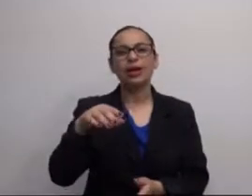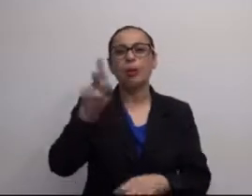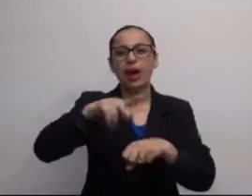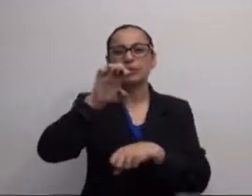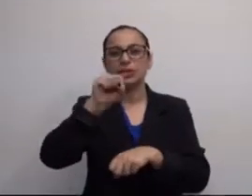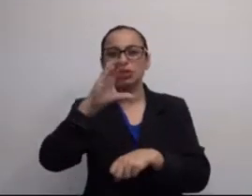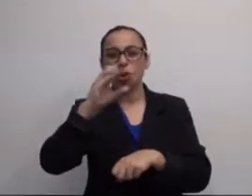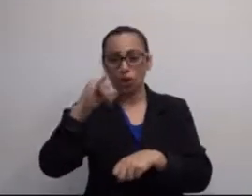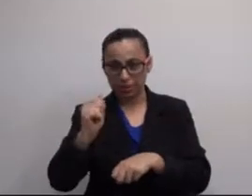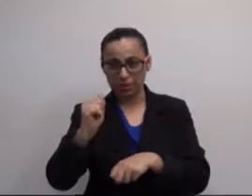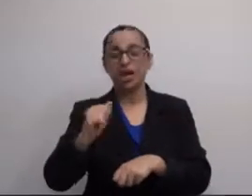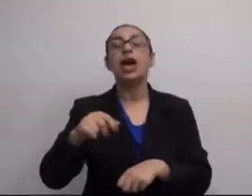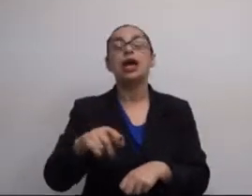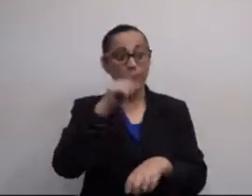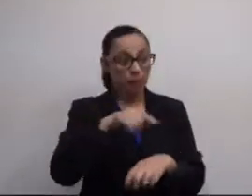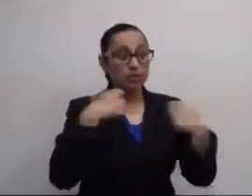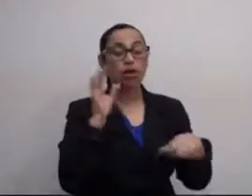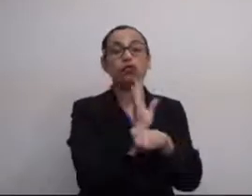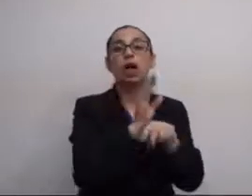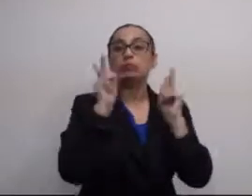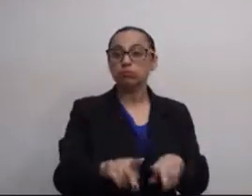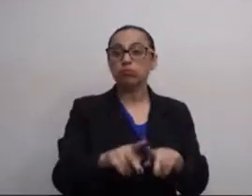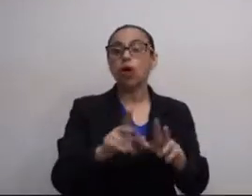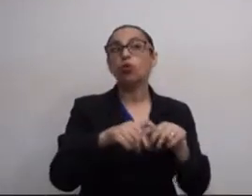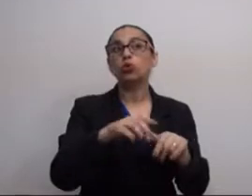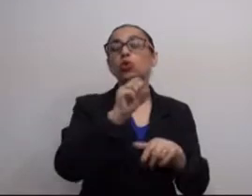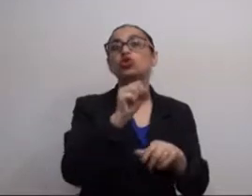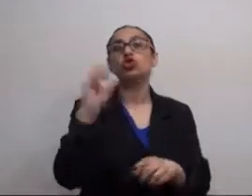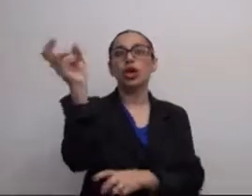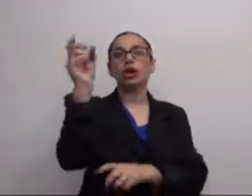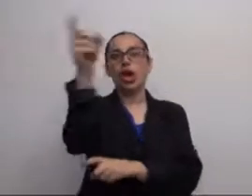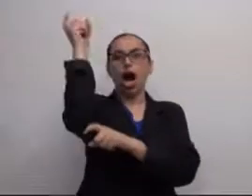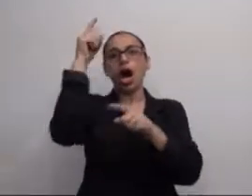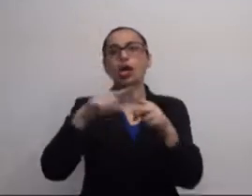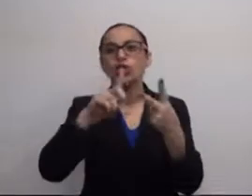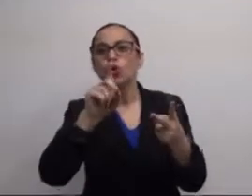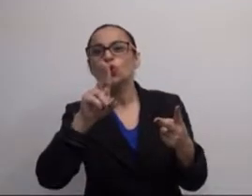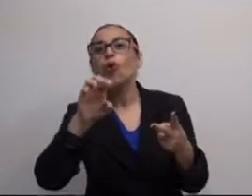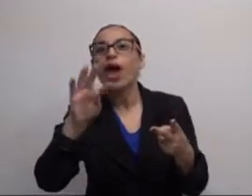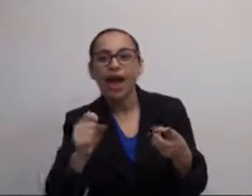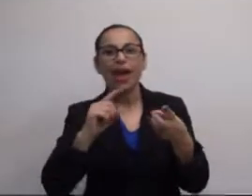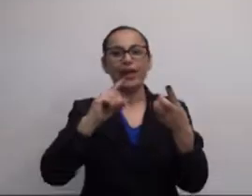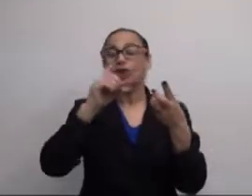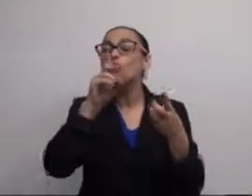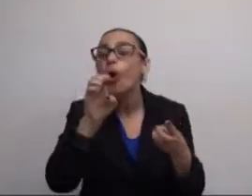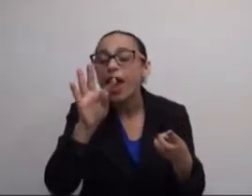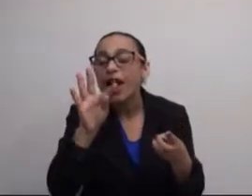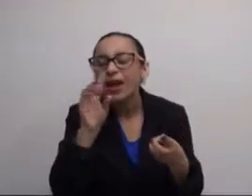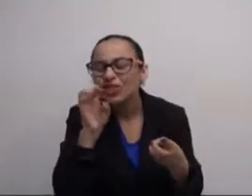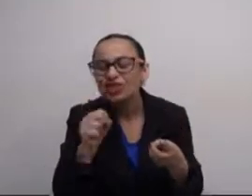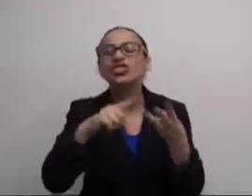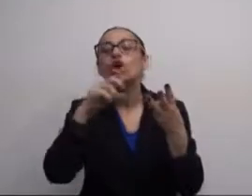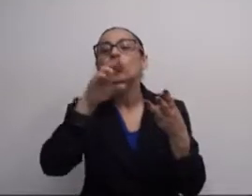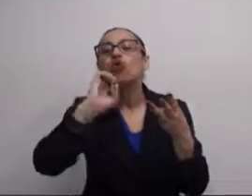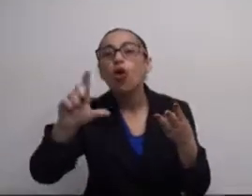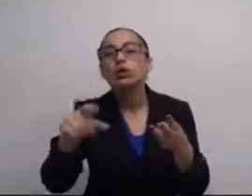no caso, o Monte Benévis, na Escócia. E esses exploradores tinham que ajudar os seres míticos daquele local. Os gigantes, os